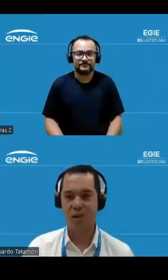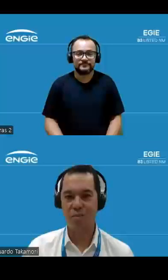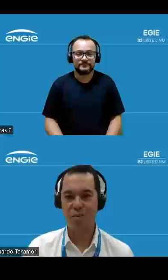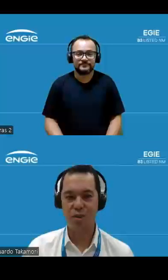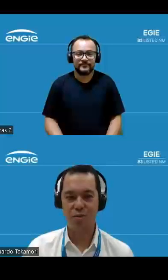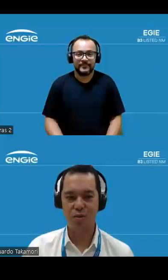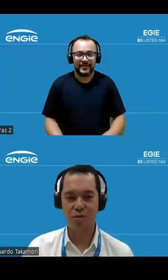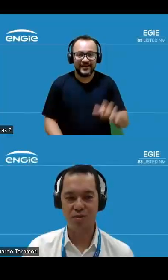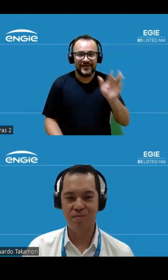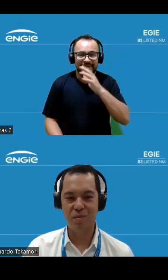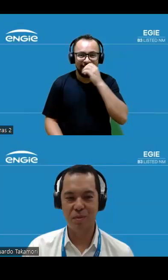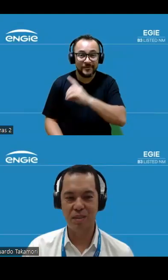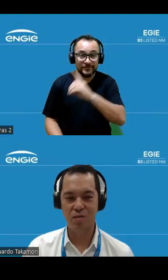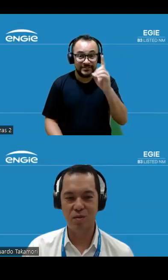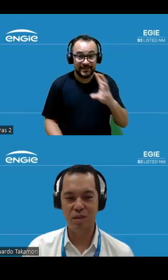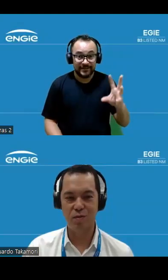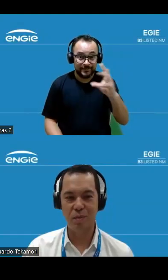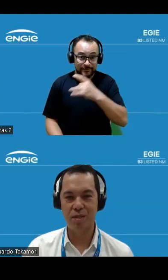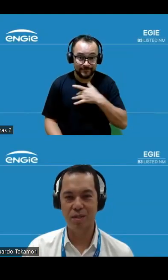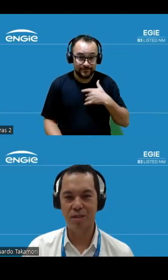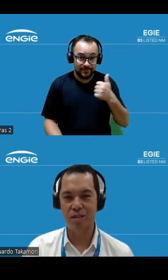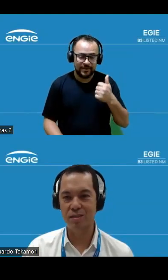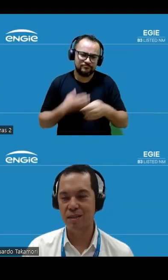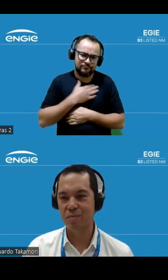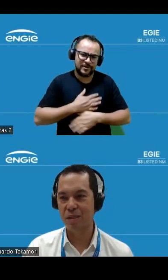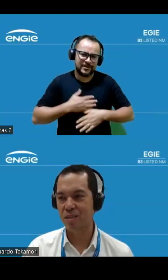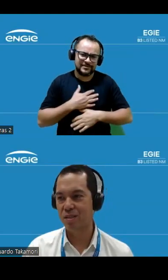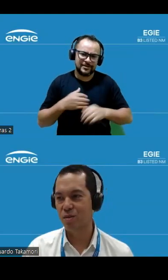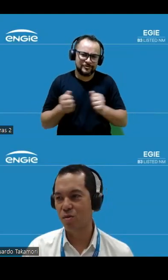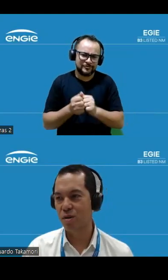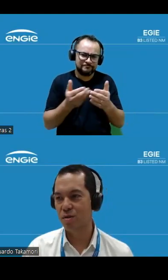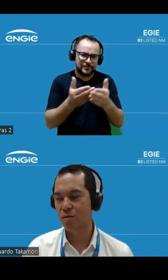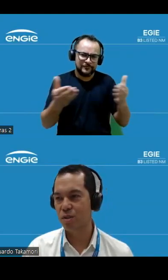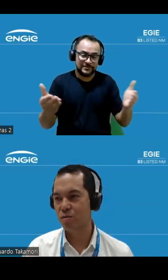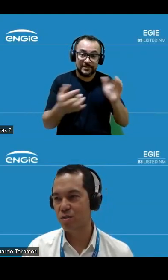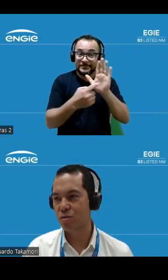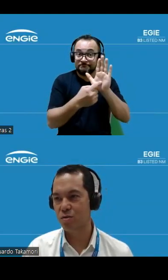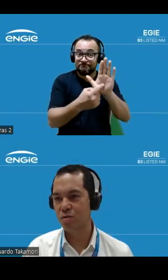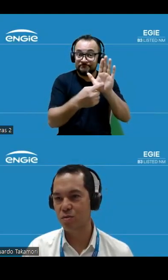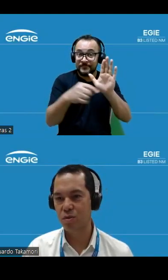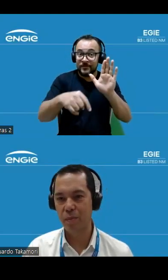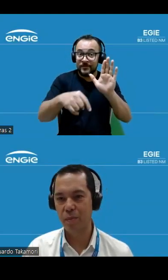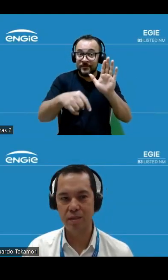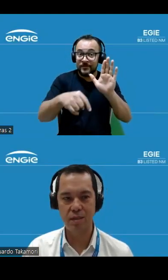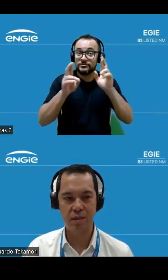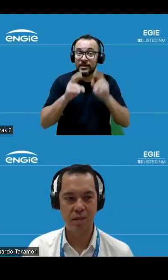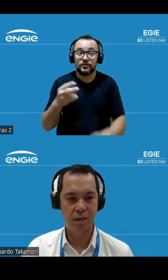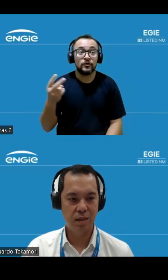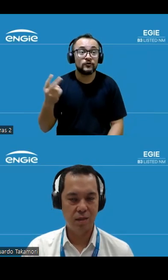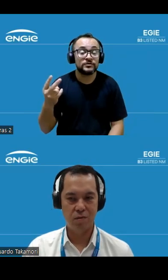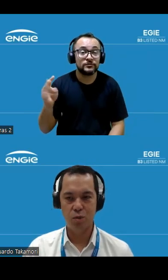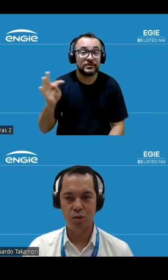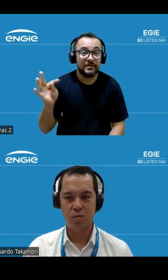Olá, bom dia a todos. É um prazer estar com vocês novamente aqui, apresentando agora os resultados do nosso segundo trimestre.